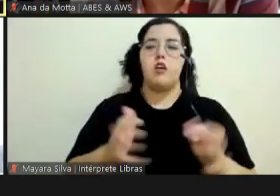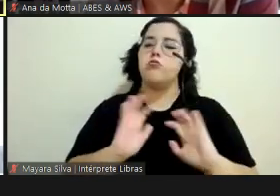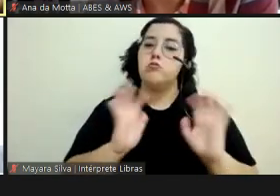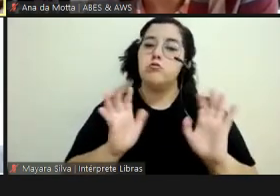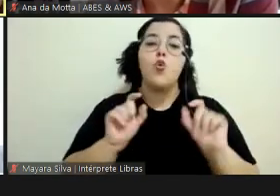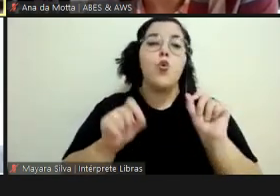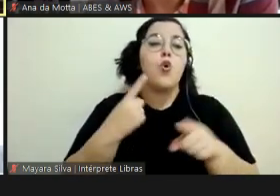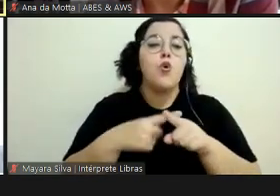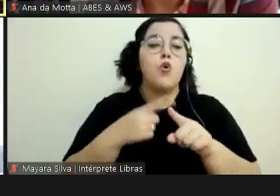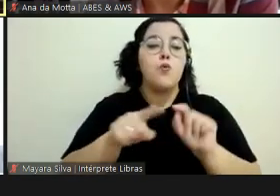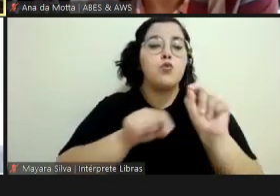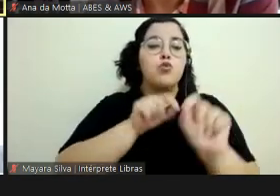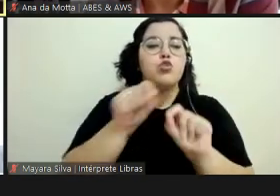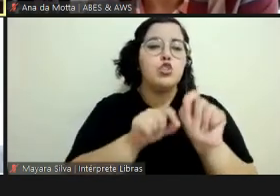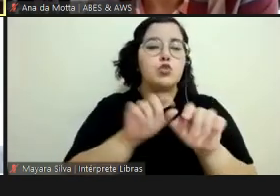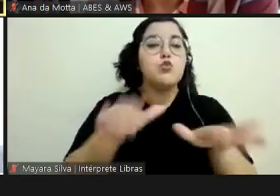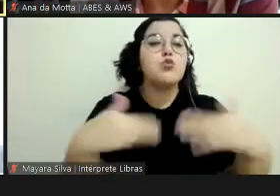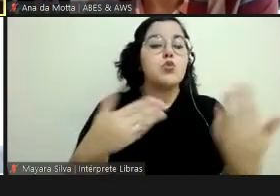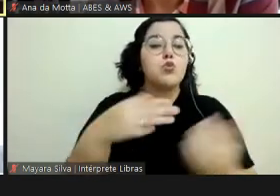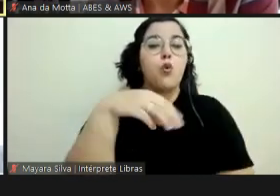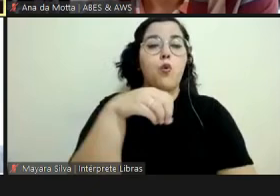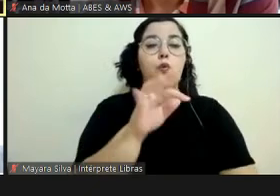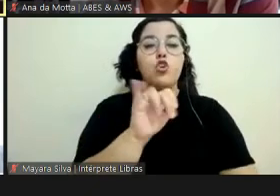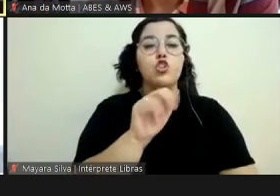a solução pela solução, tá?